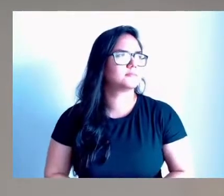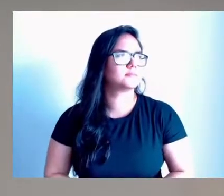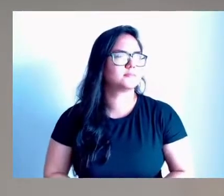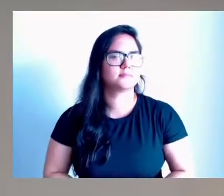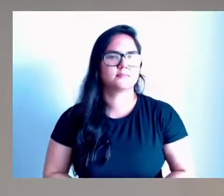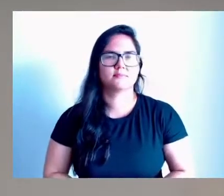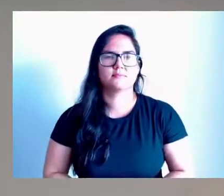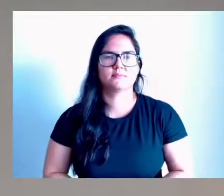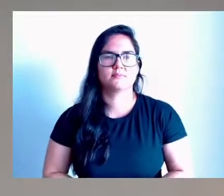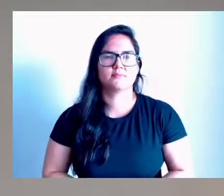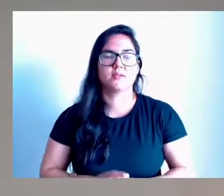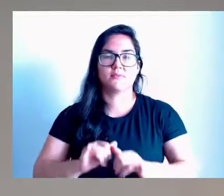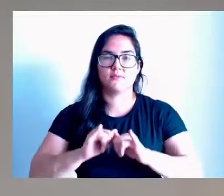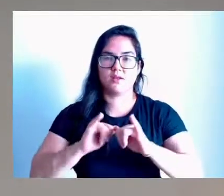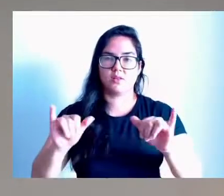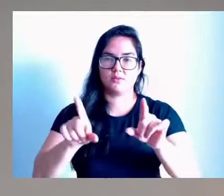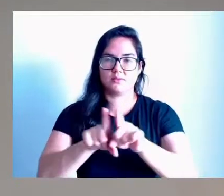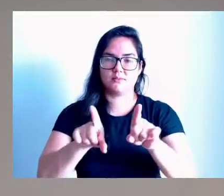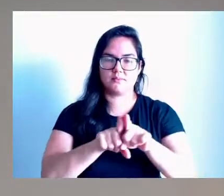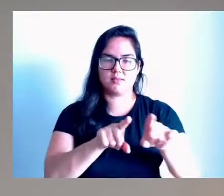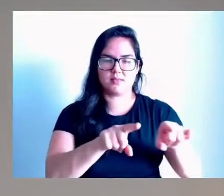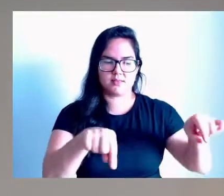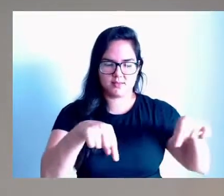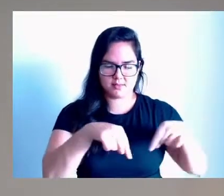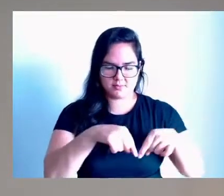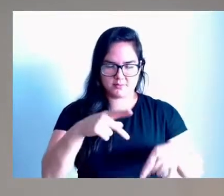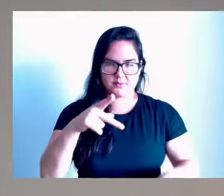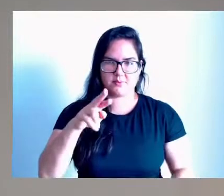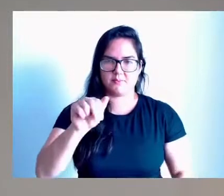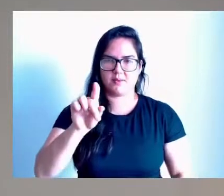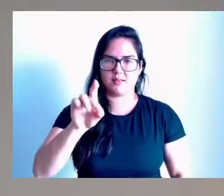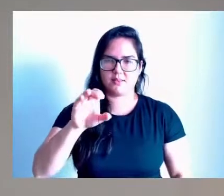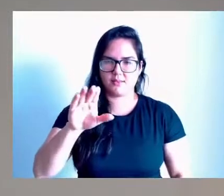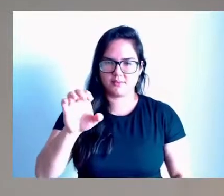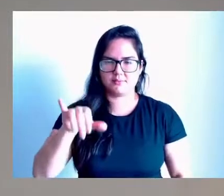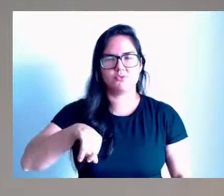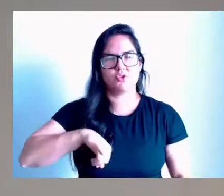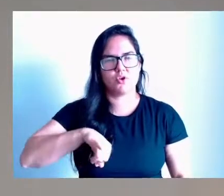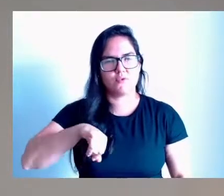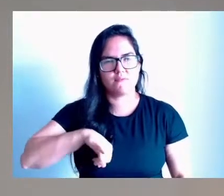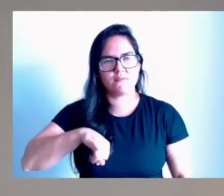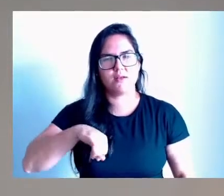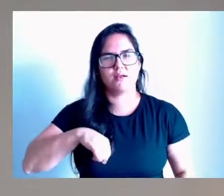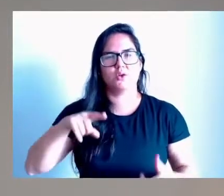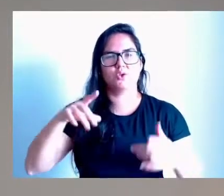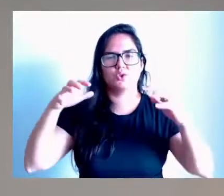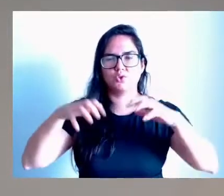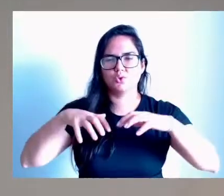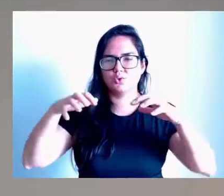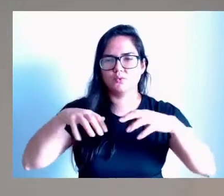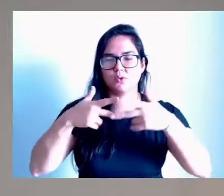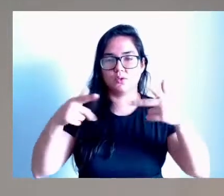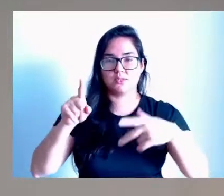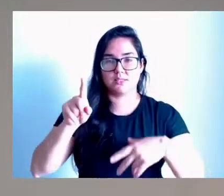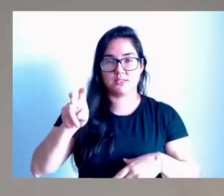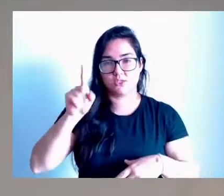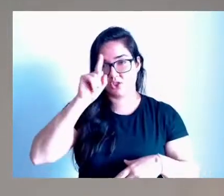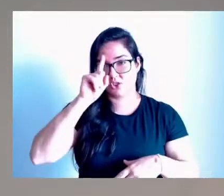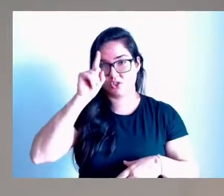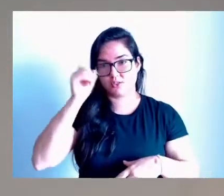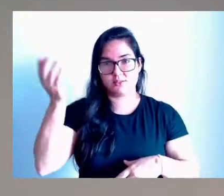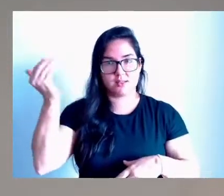Foi falar aqui do Campo do Pradense, que sofreu bastante com aquelas chuvas, o Campo do Pradense, há 15 dias atrás, foi motivo de